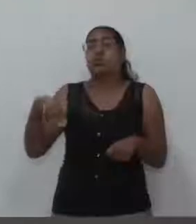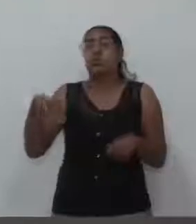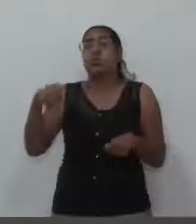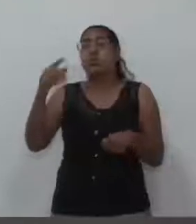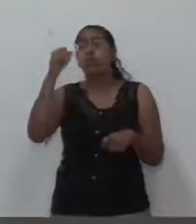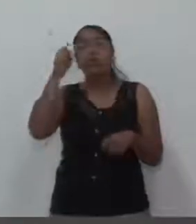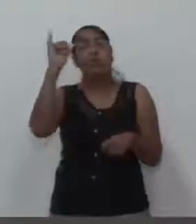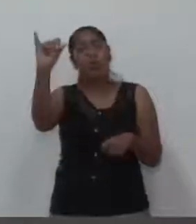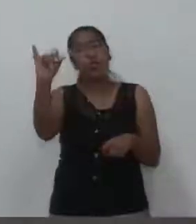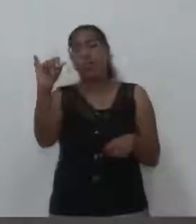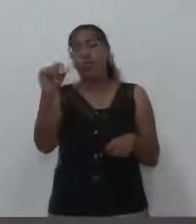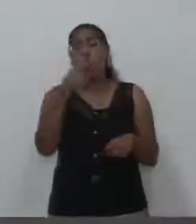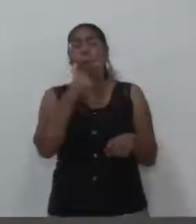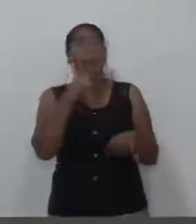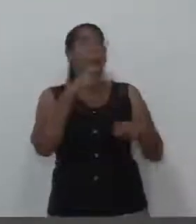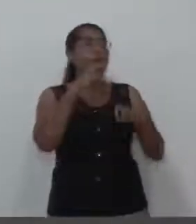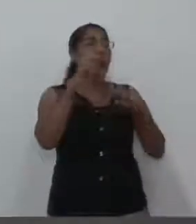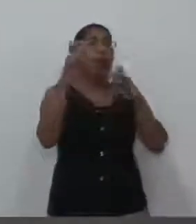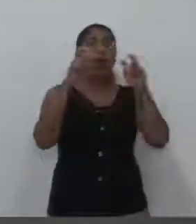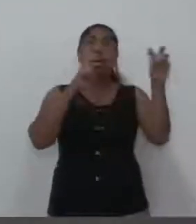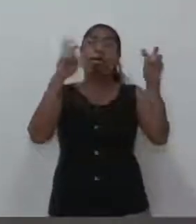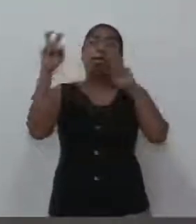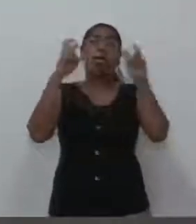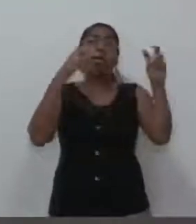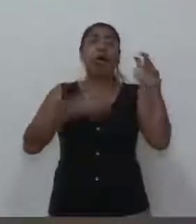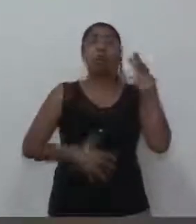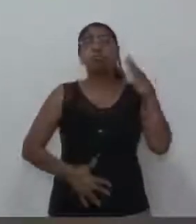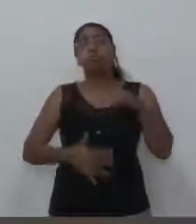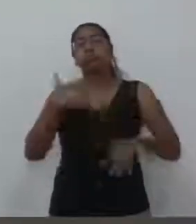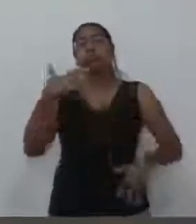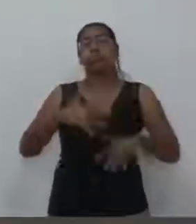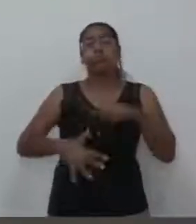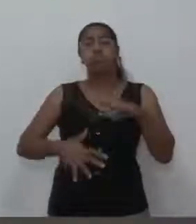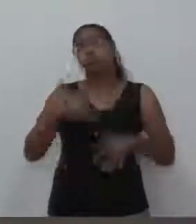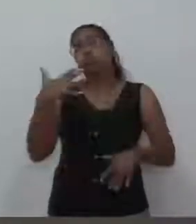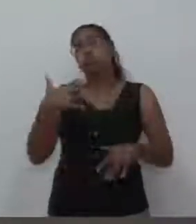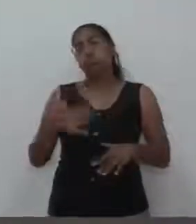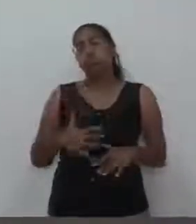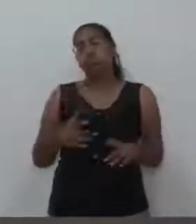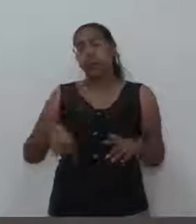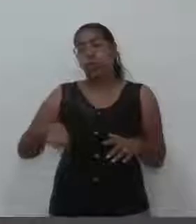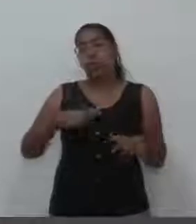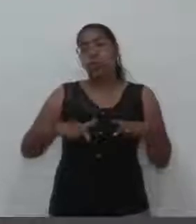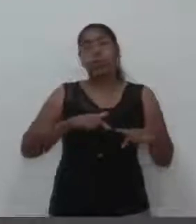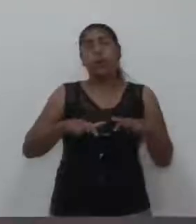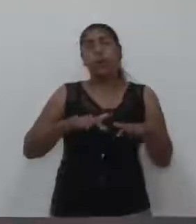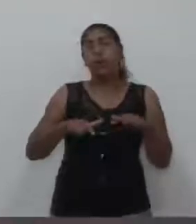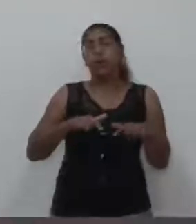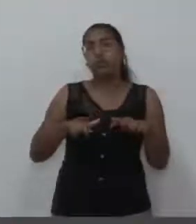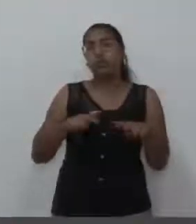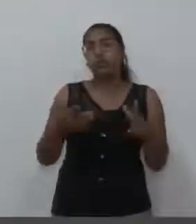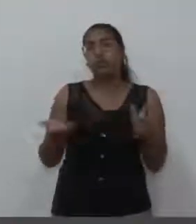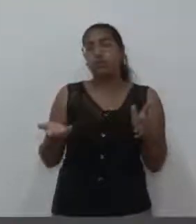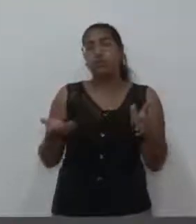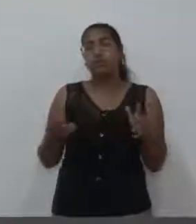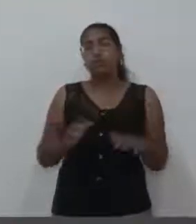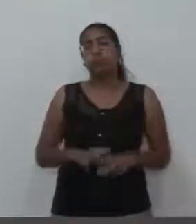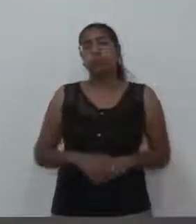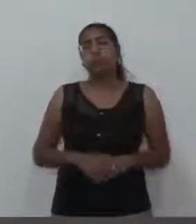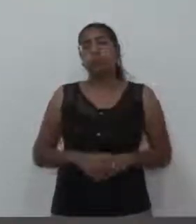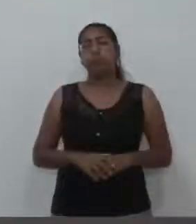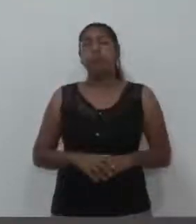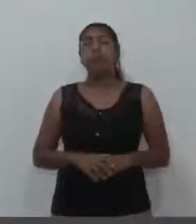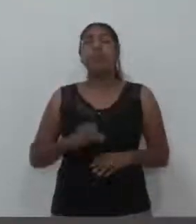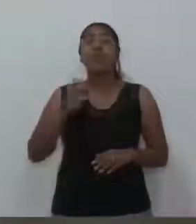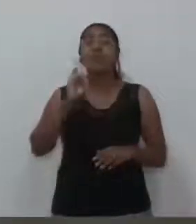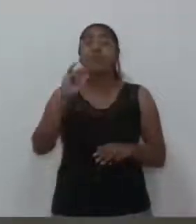evitar, né? Porque isso acaba trabalhando os trabalhos, e, se não tiver providência, vai virando uma constante.